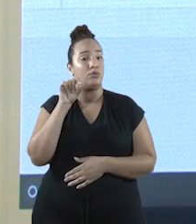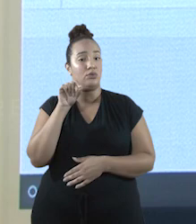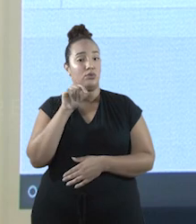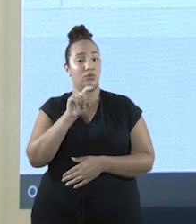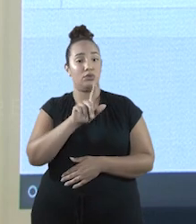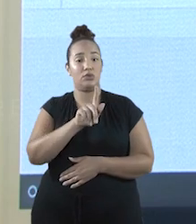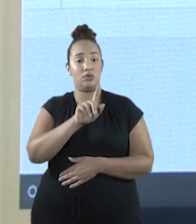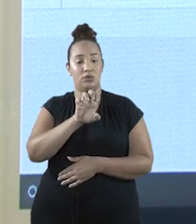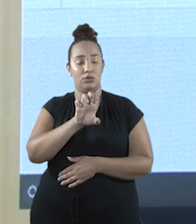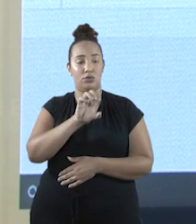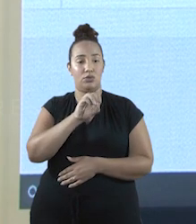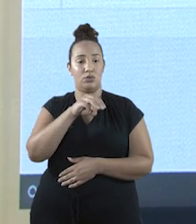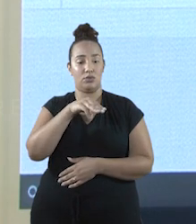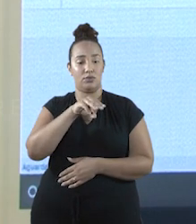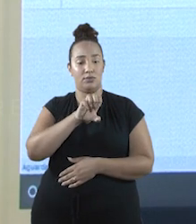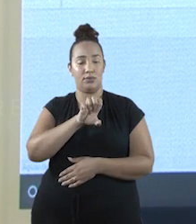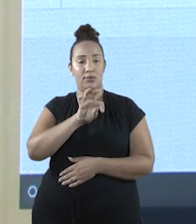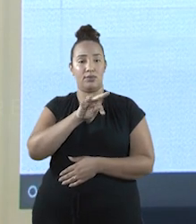Geometria,